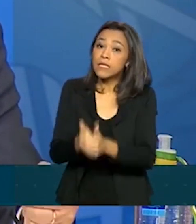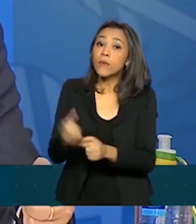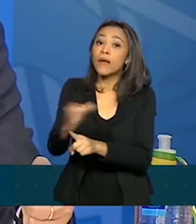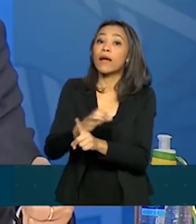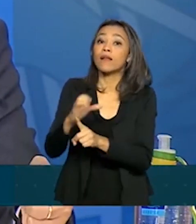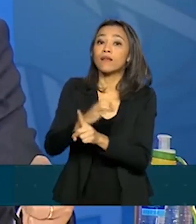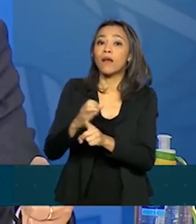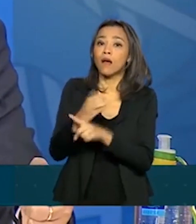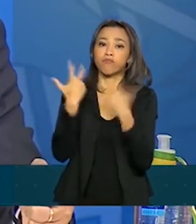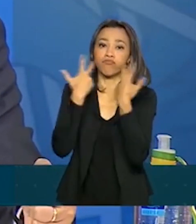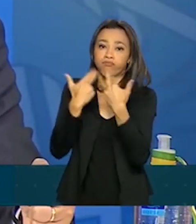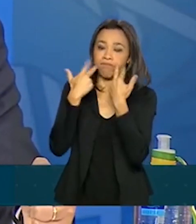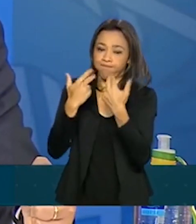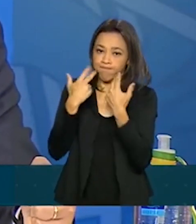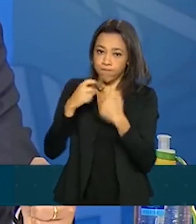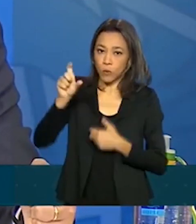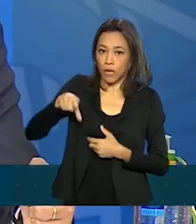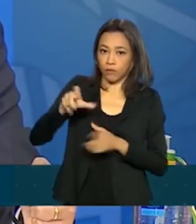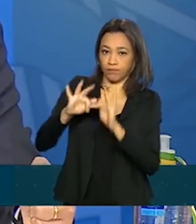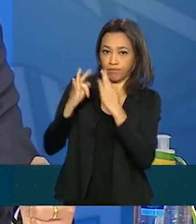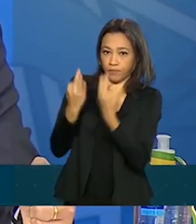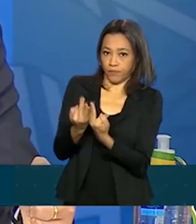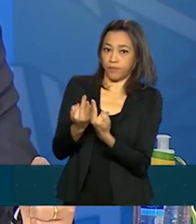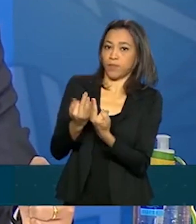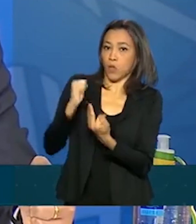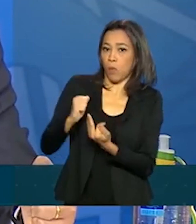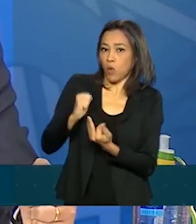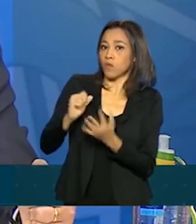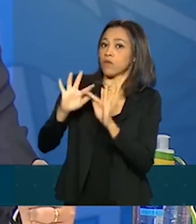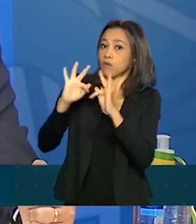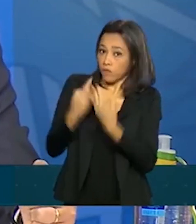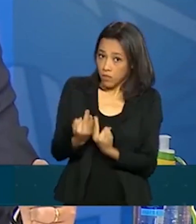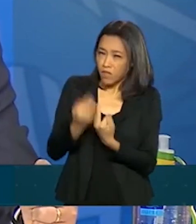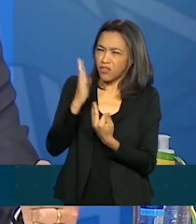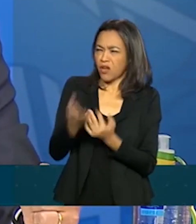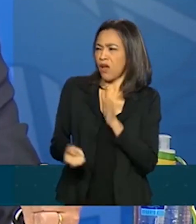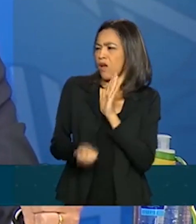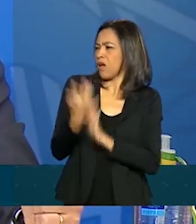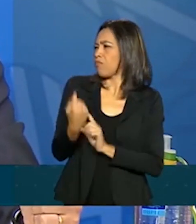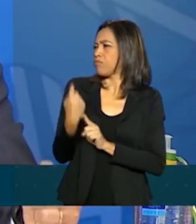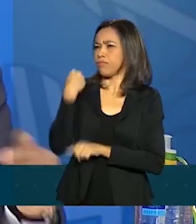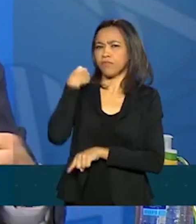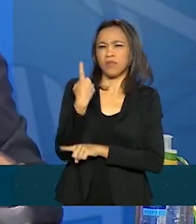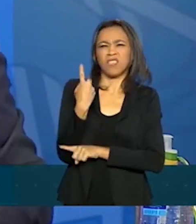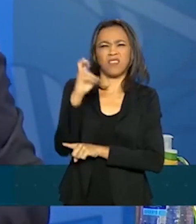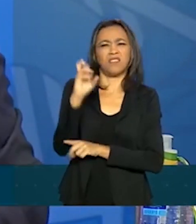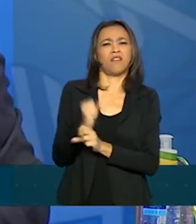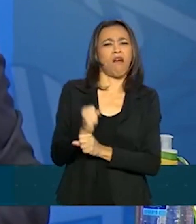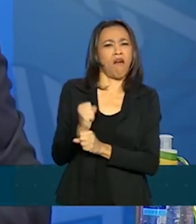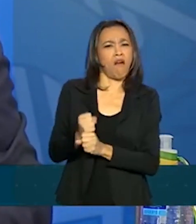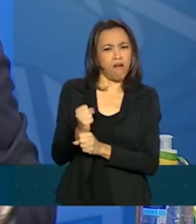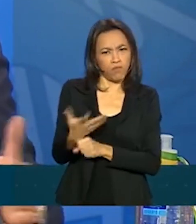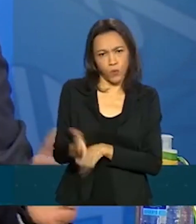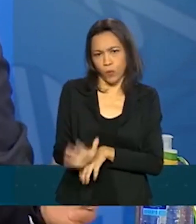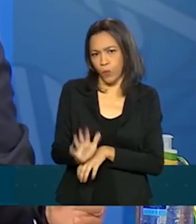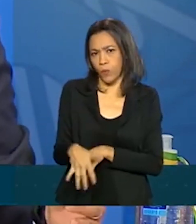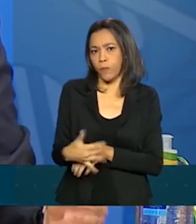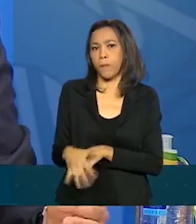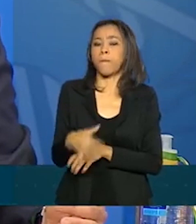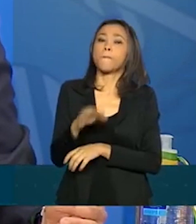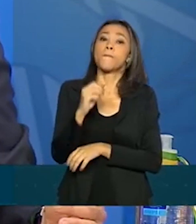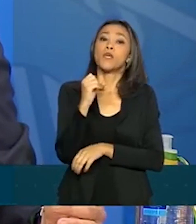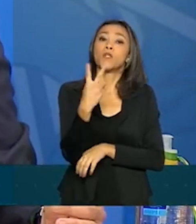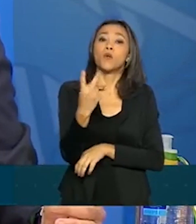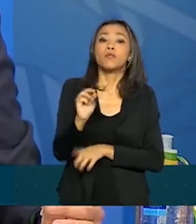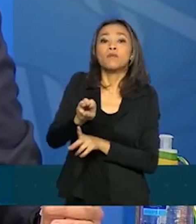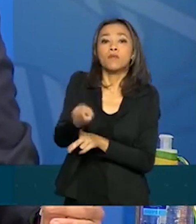Bolsa Família, que já está implantado no Brasil há mais de 15 anos. Nós já identificamos que 2 milhões de